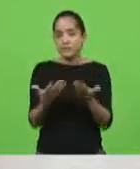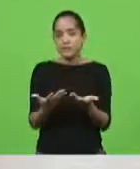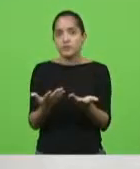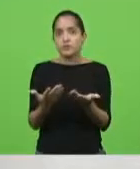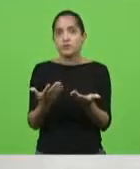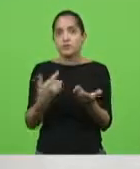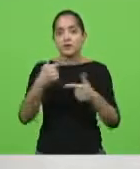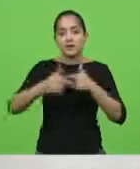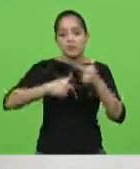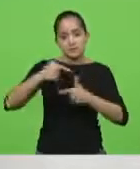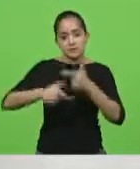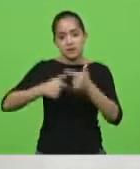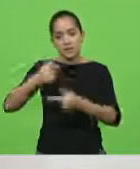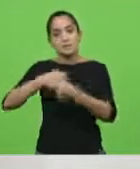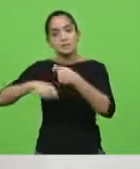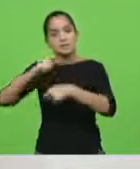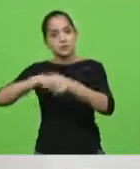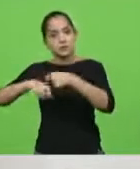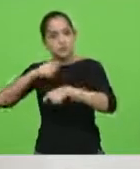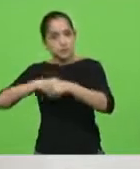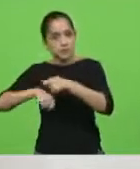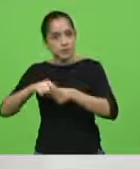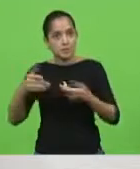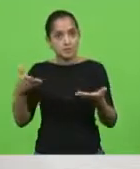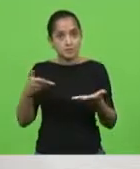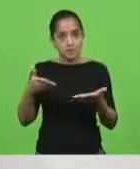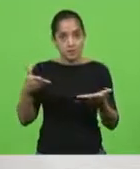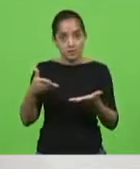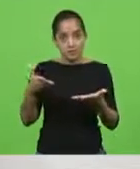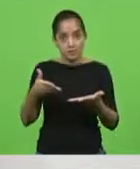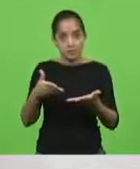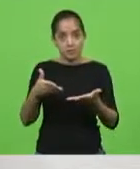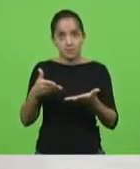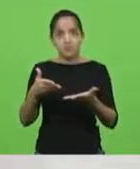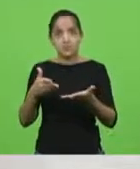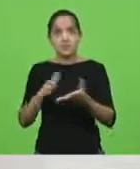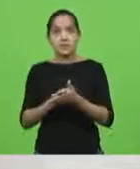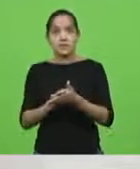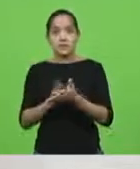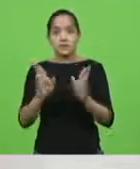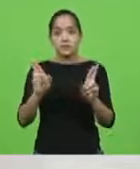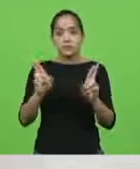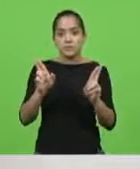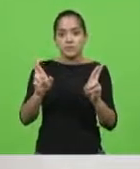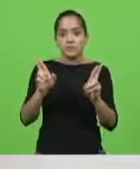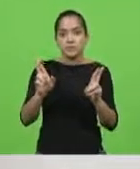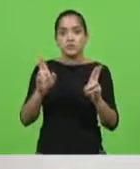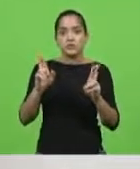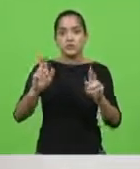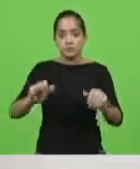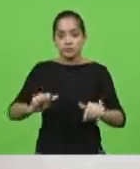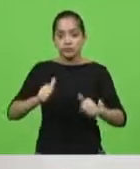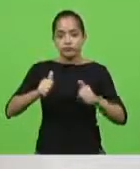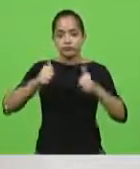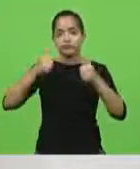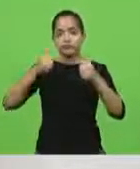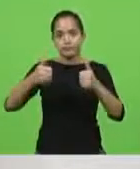atividades econômicas que tinham agora no exercício de 2021, a expectativa da recuperação,